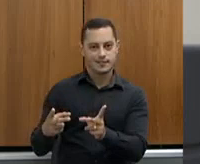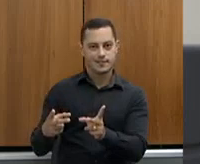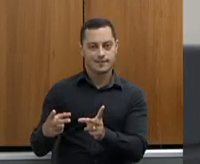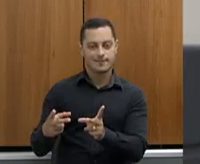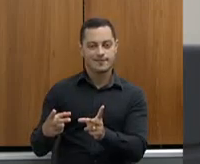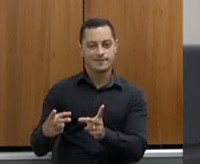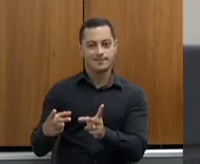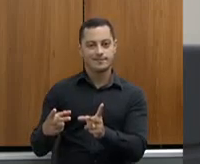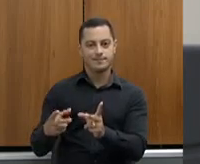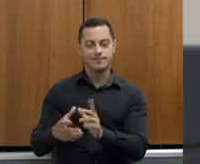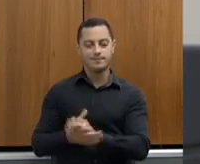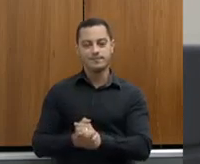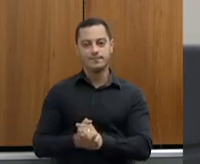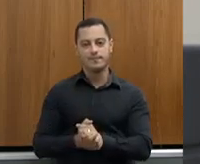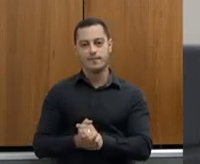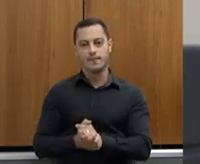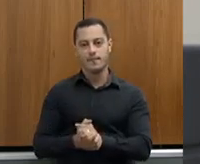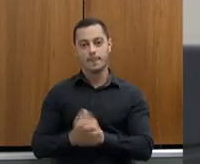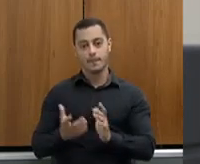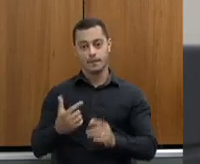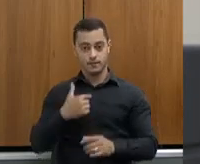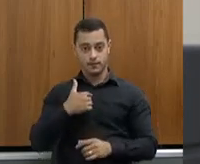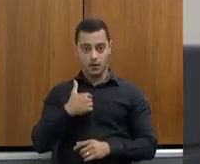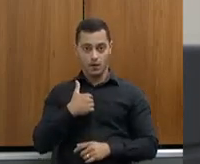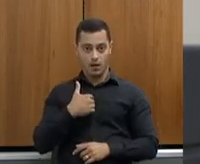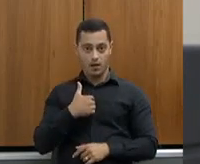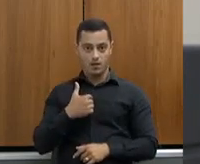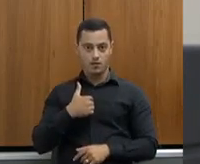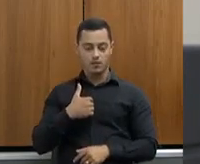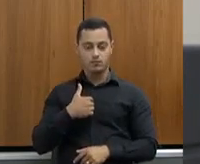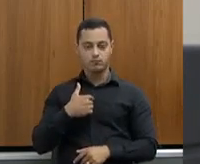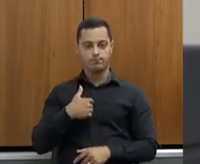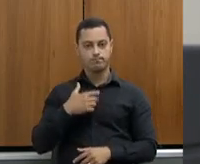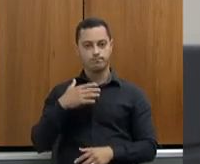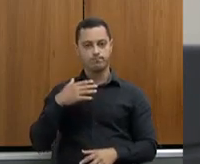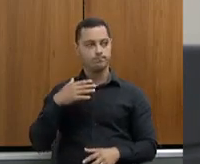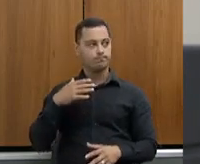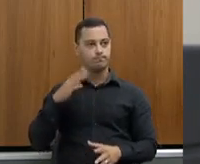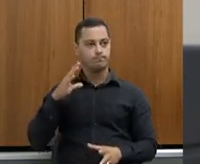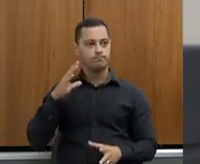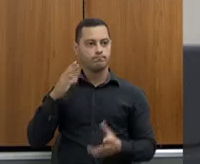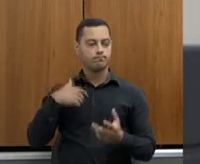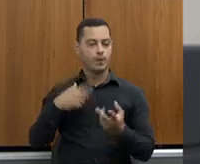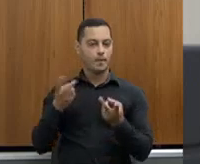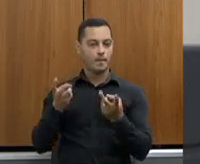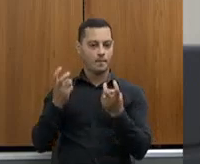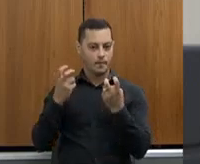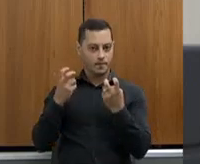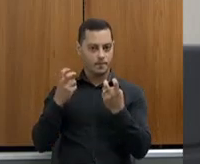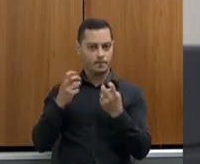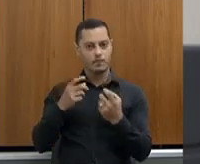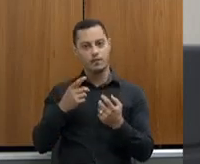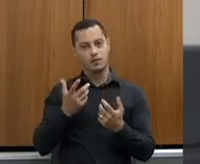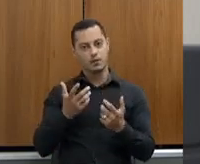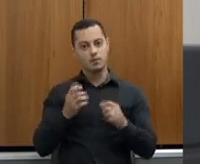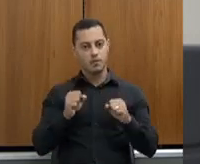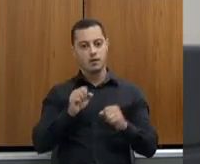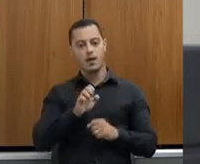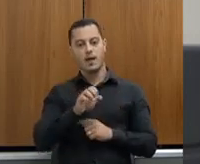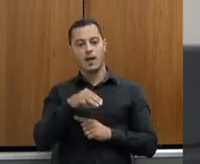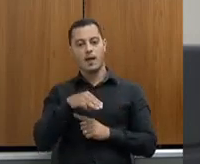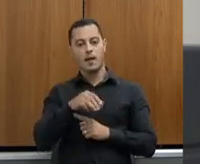fixação no homem do campo. Então, eu vejo, e aí talvez a EMATER tenha um papel muito importante nisso,